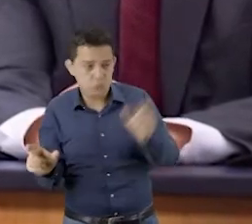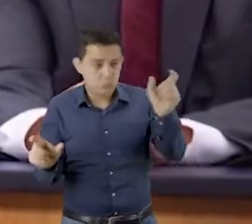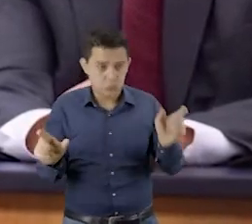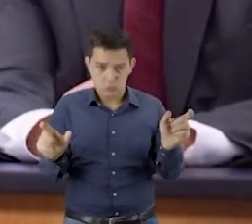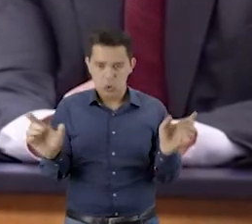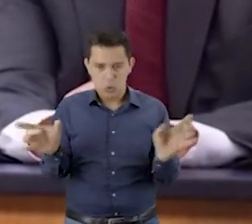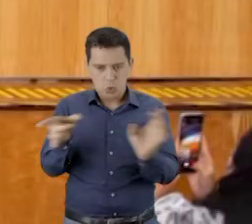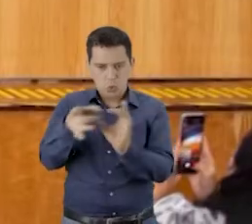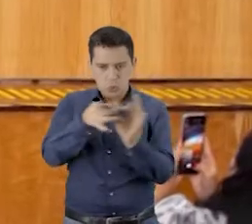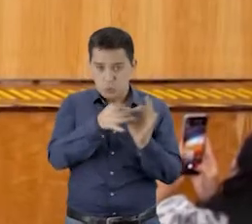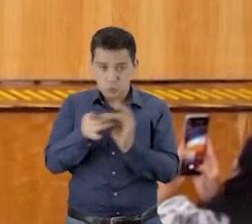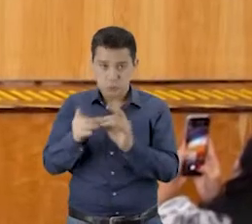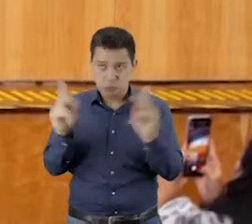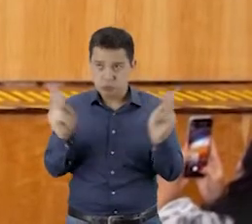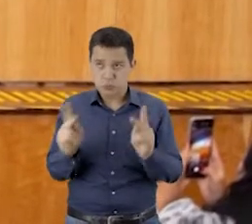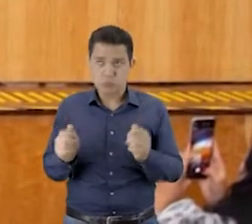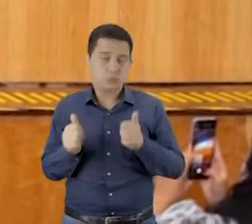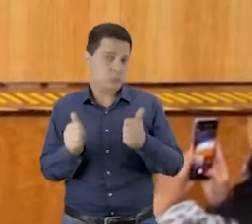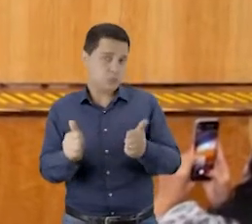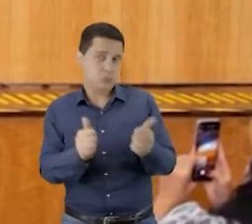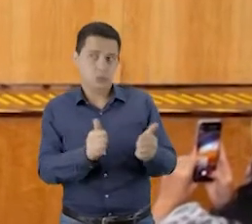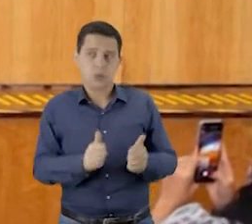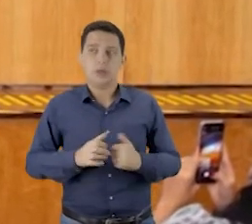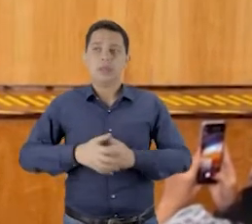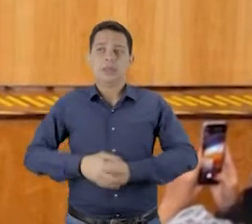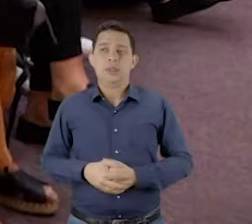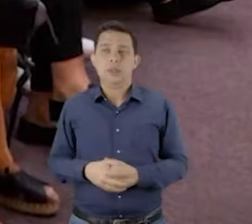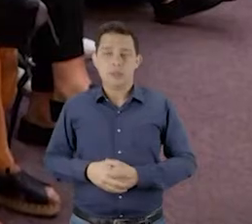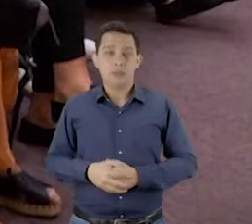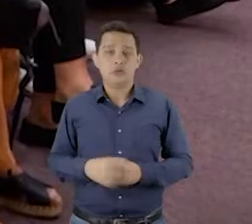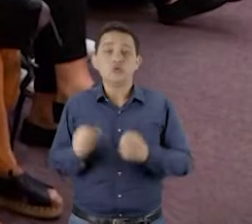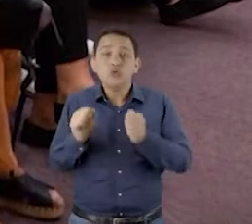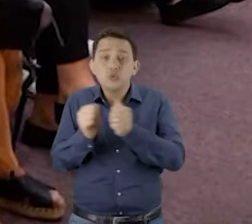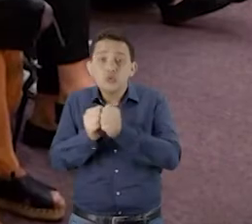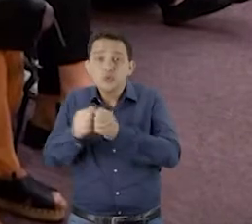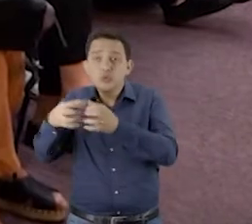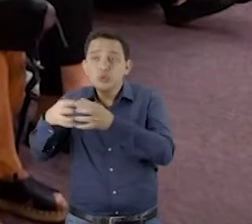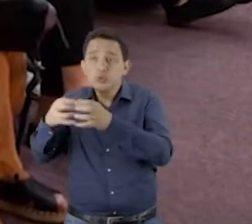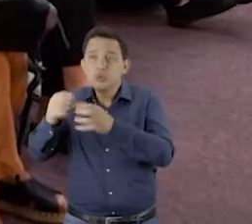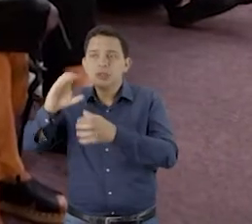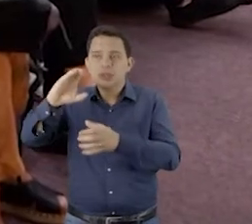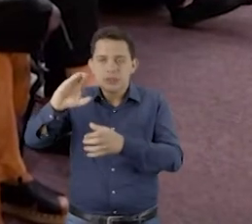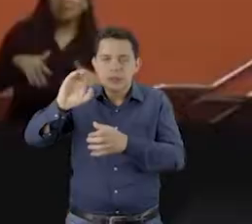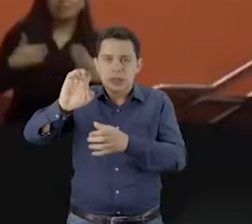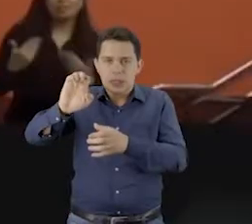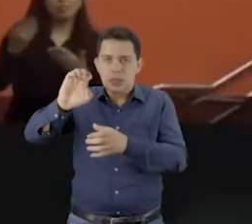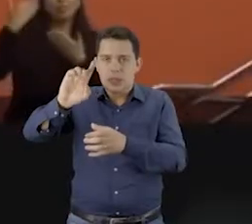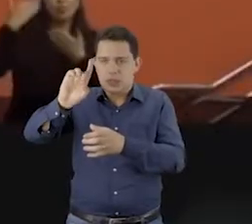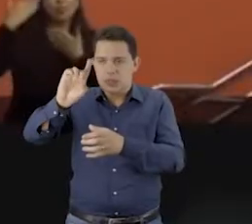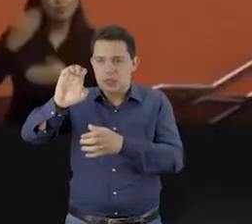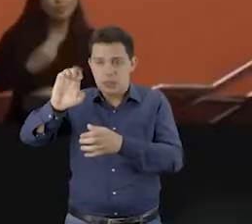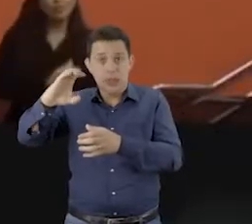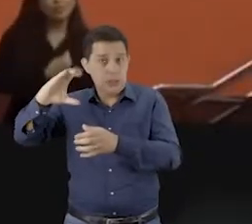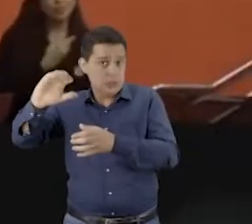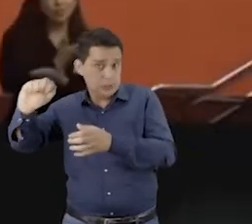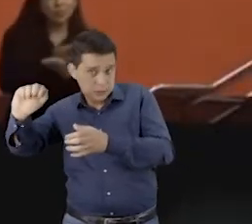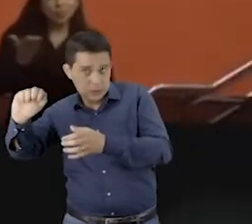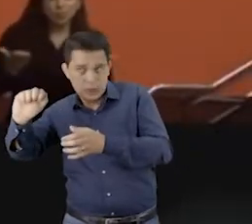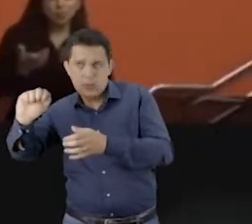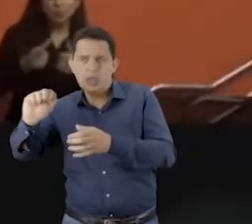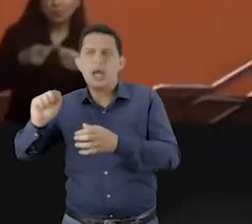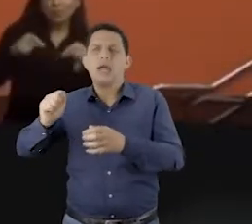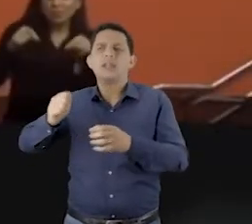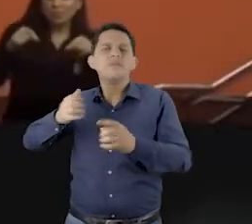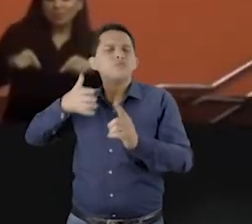de Defesa dos Direitos da Criança e do Adolescente, SEDECA-RJ, o evento buscou apresentar e debater